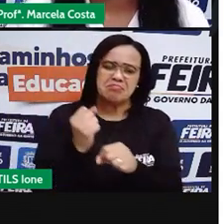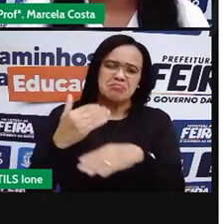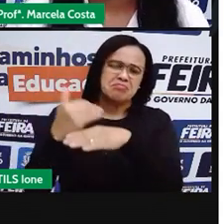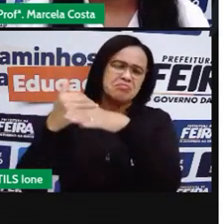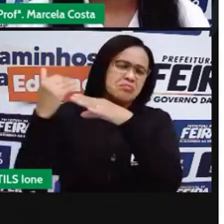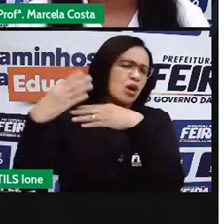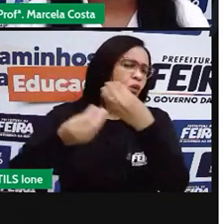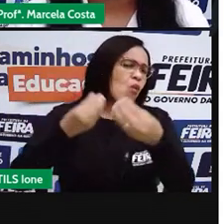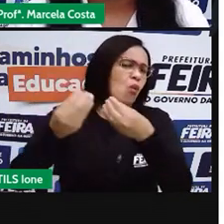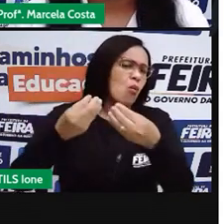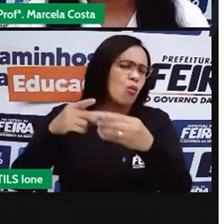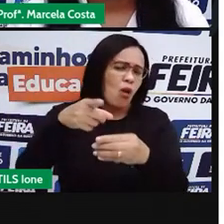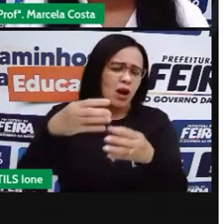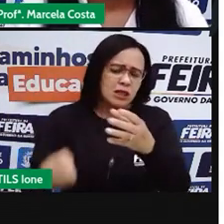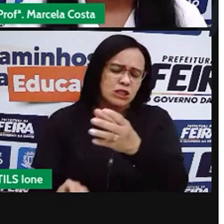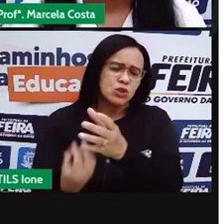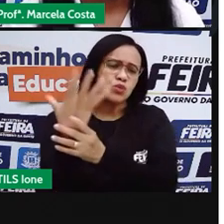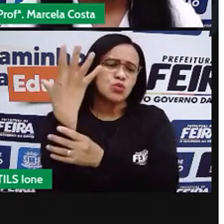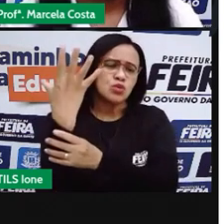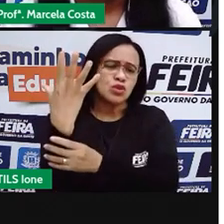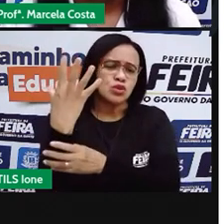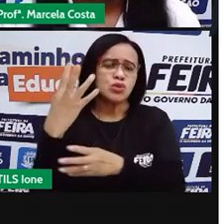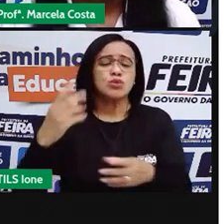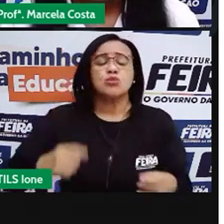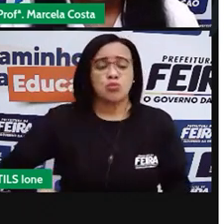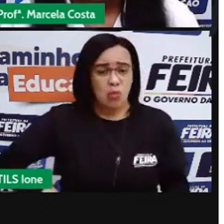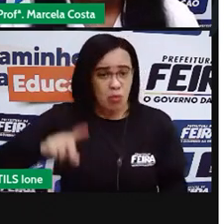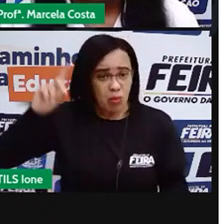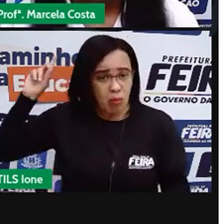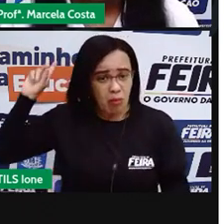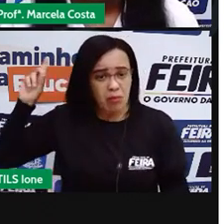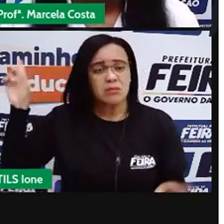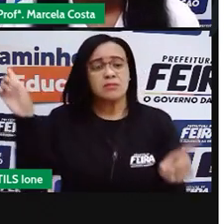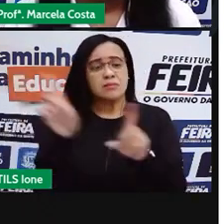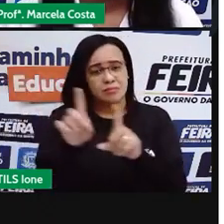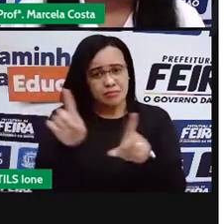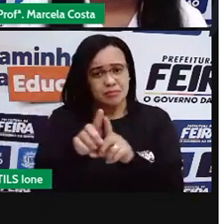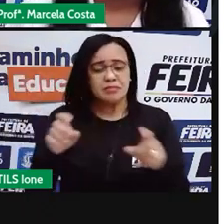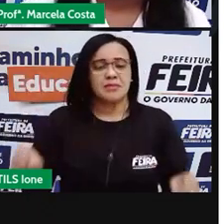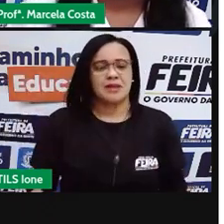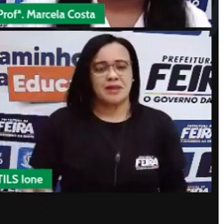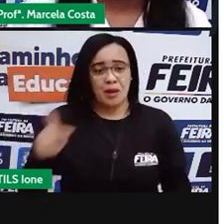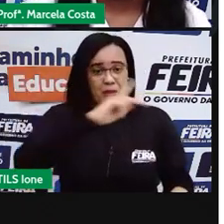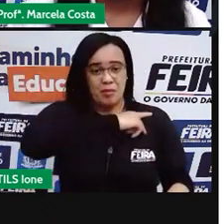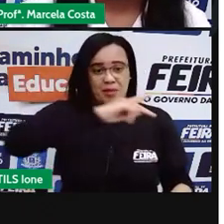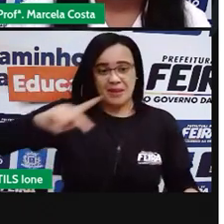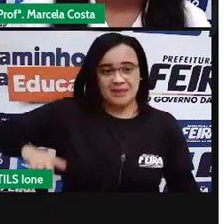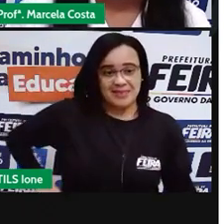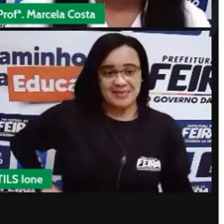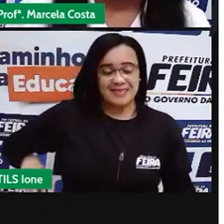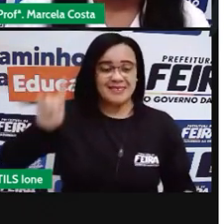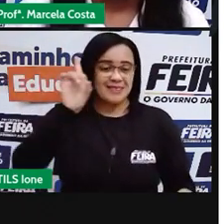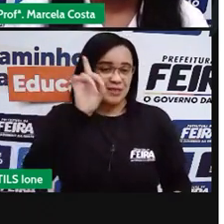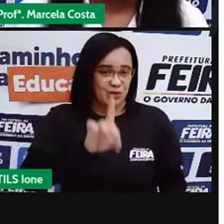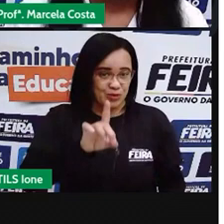ter a Presidente Dutra, que também é uma Avenida